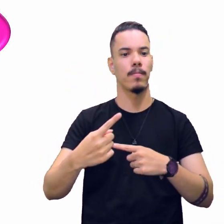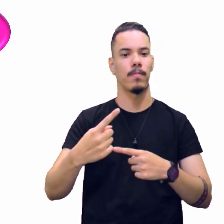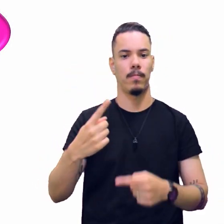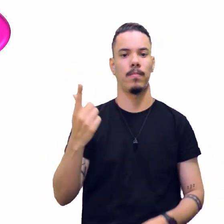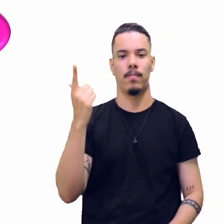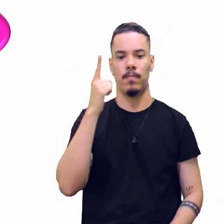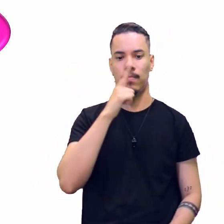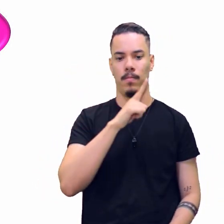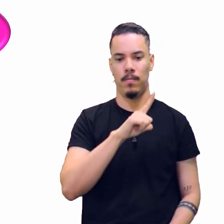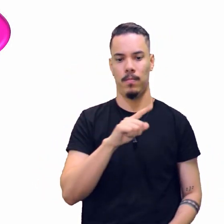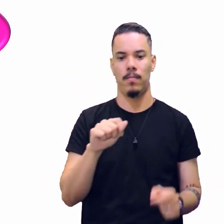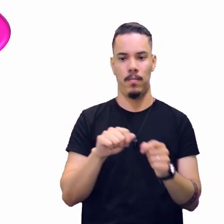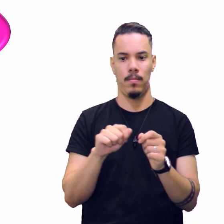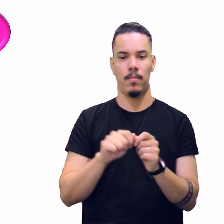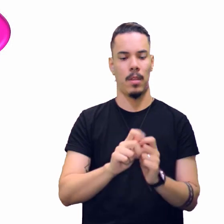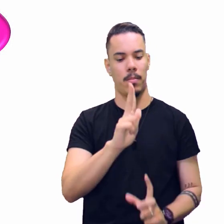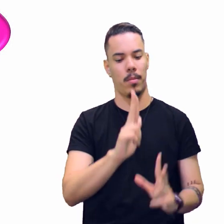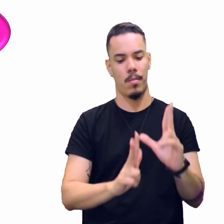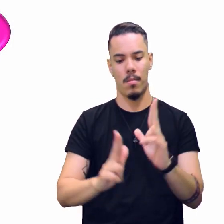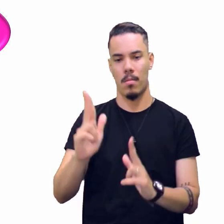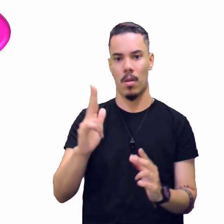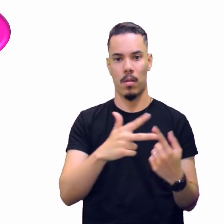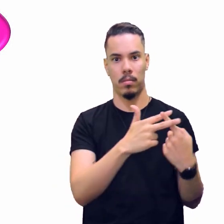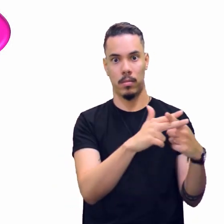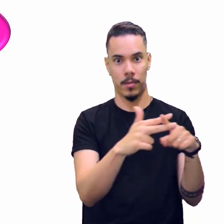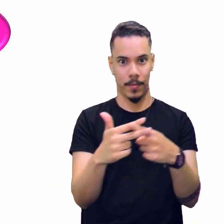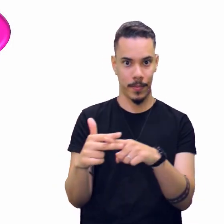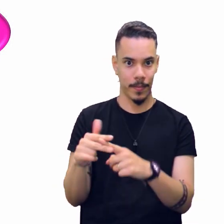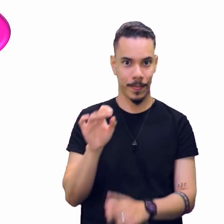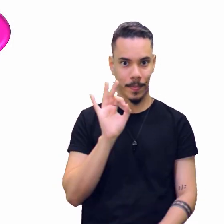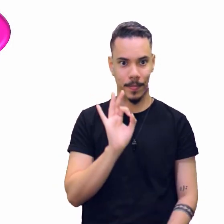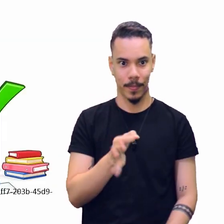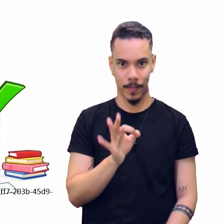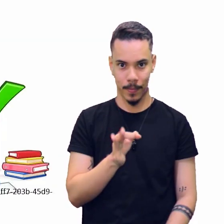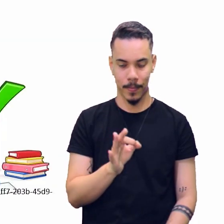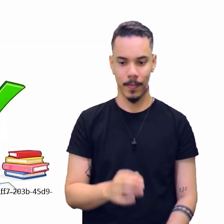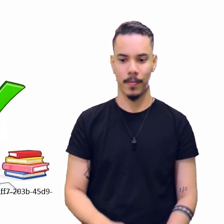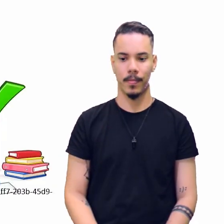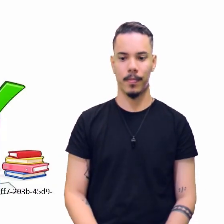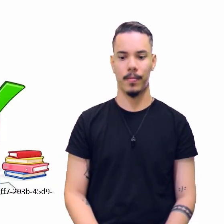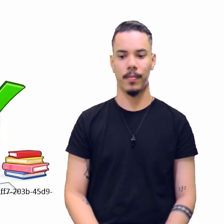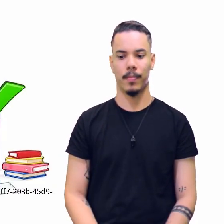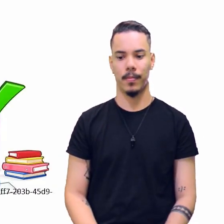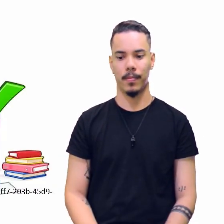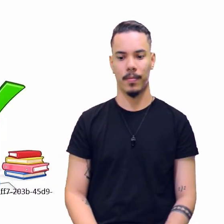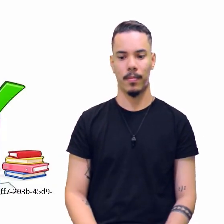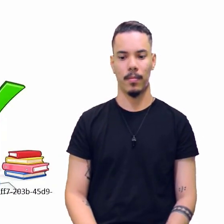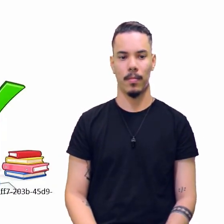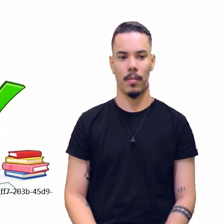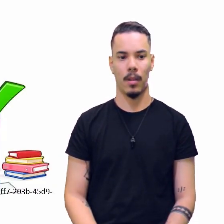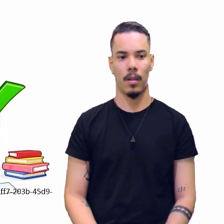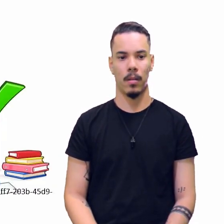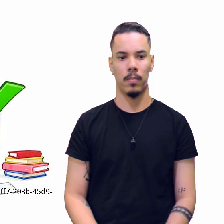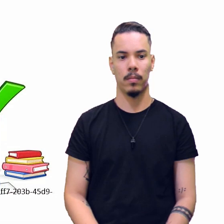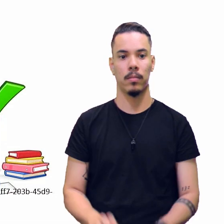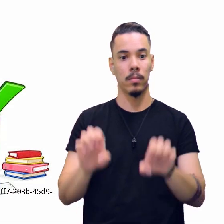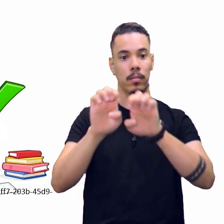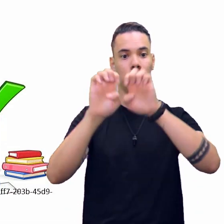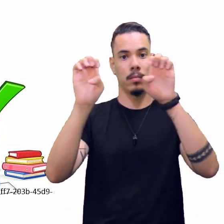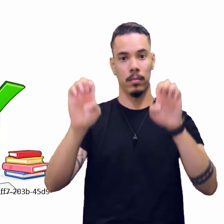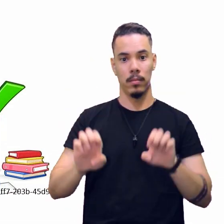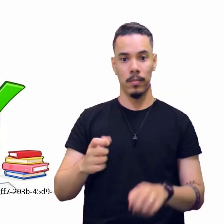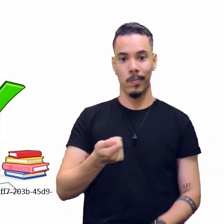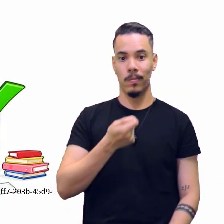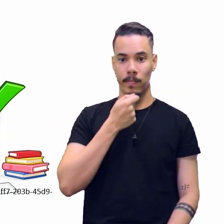edição. Beleza? Então, vamos lá. A estrutura da